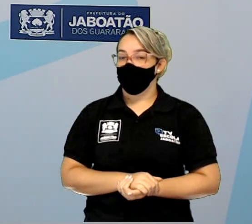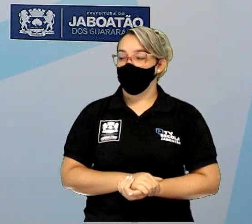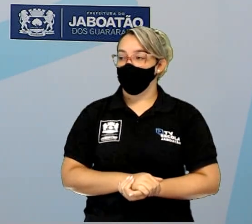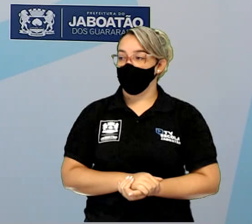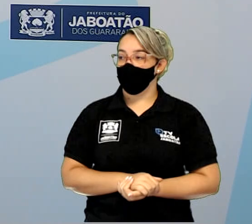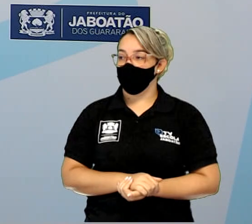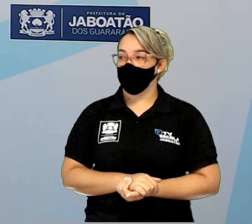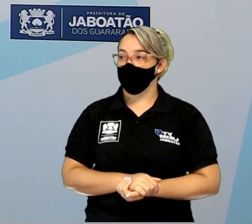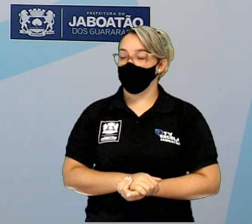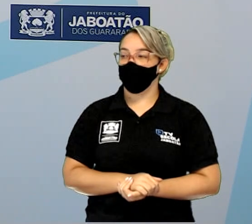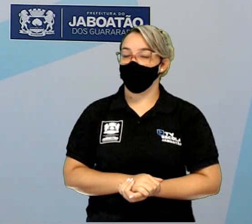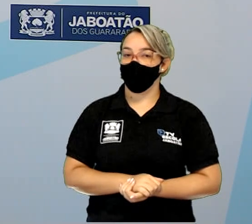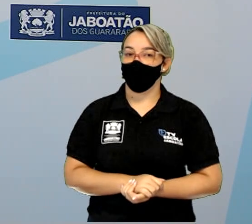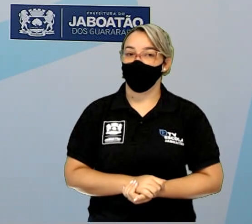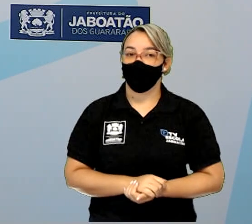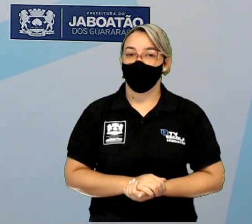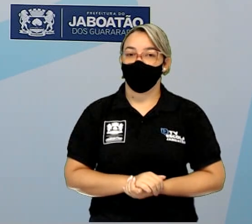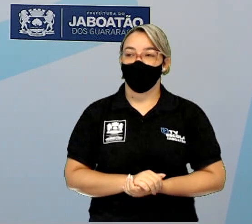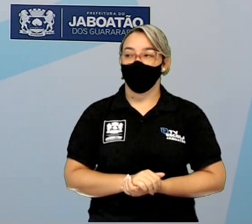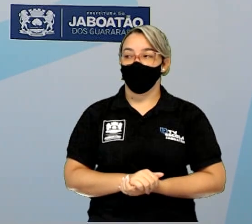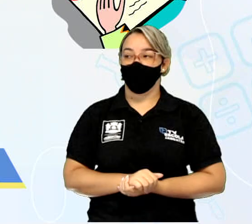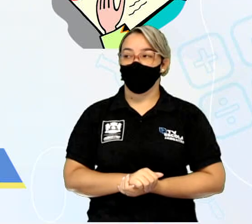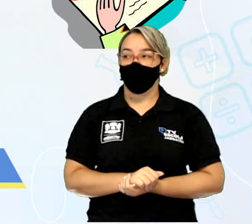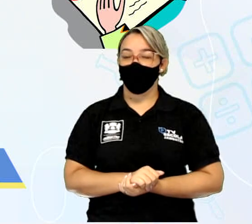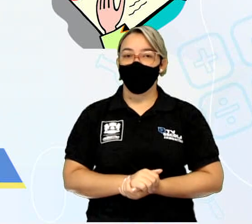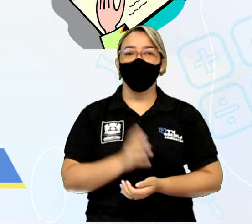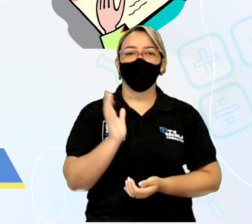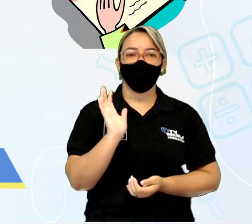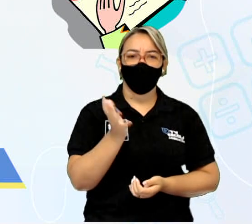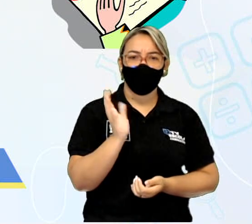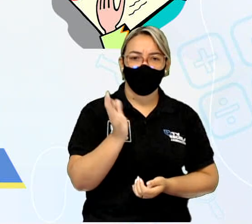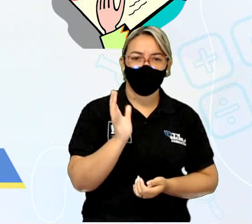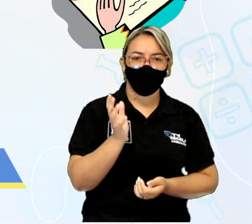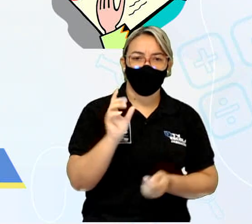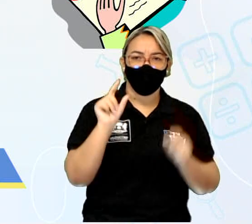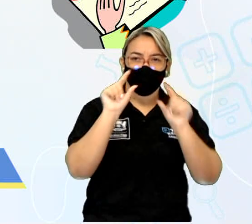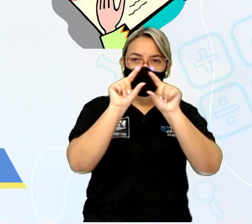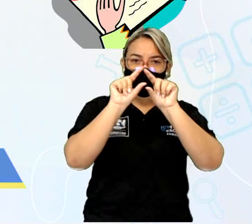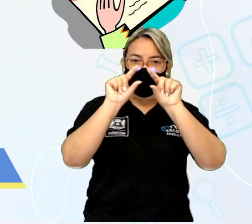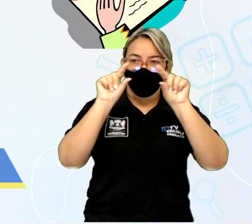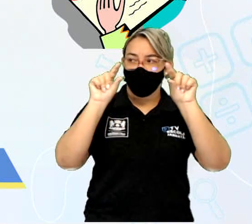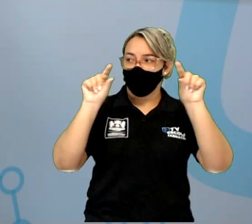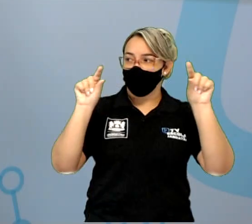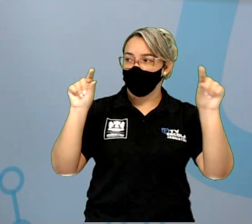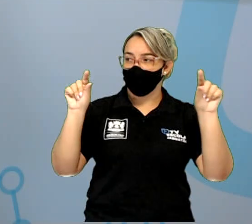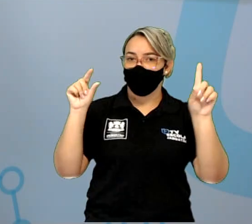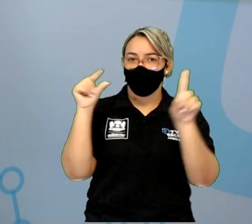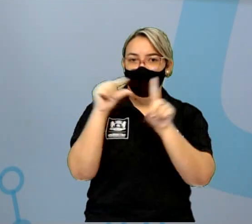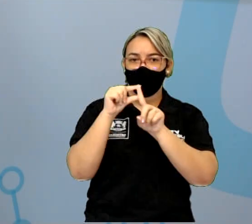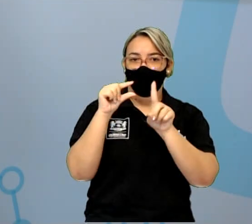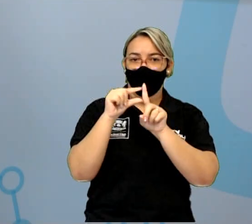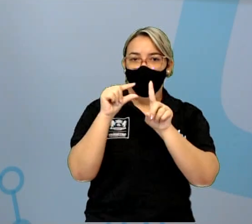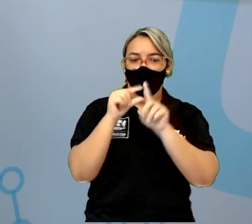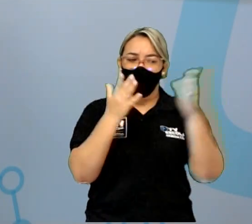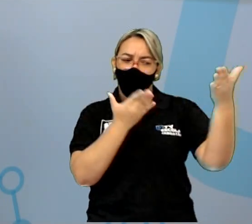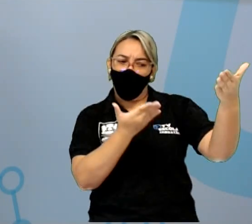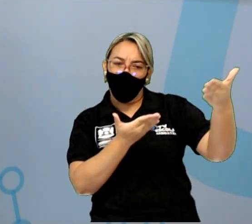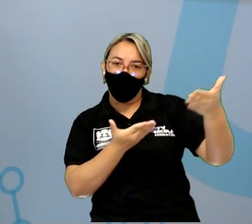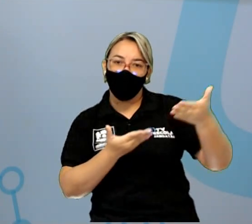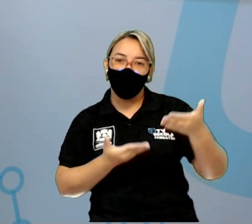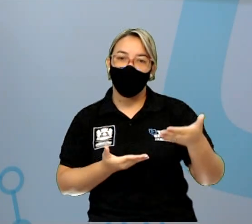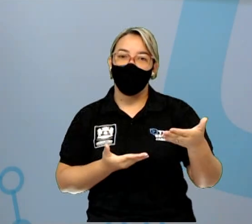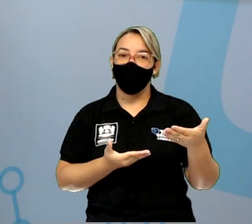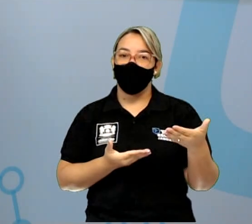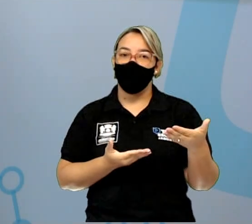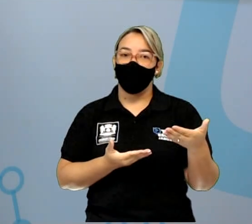Então, aqui, eu já coloquei para vocês verem a palavra convite.